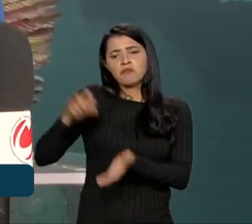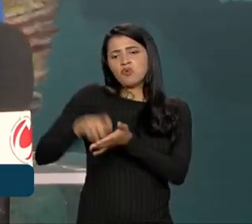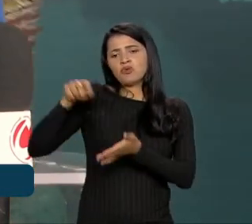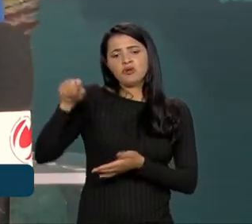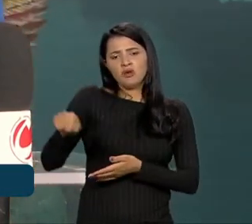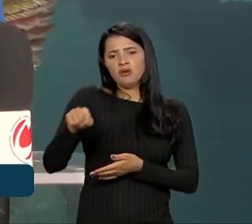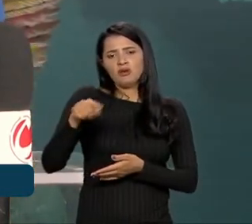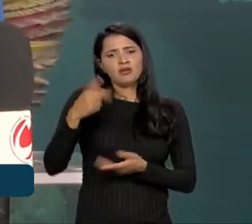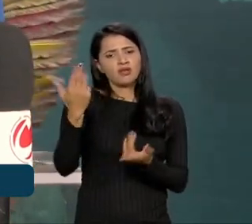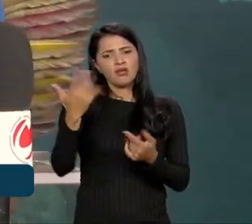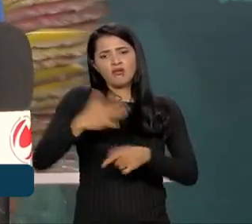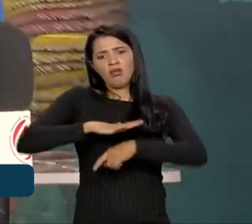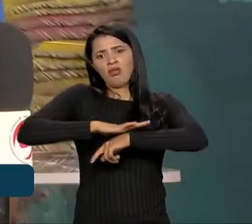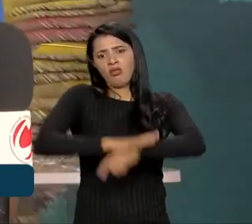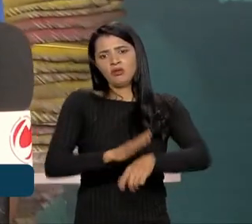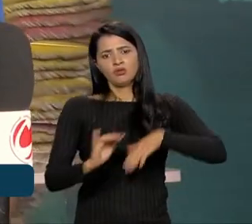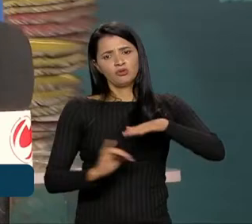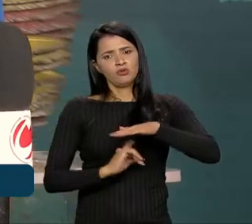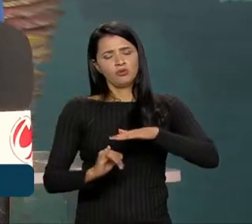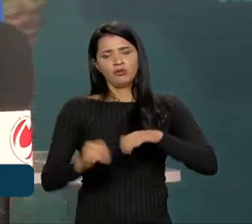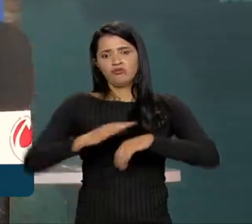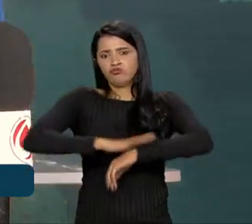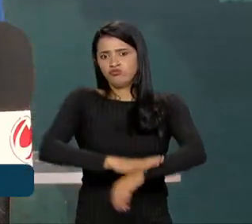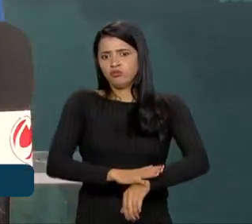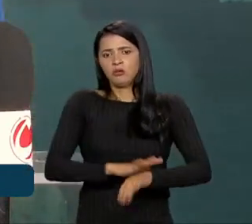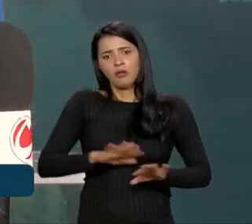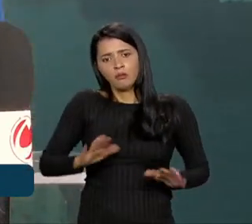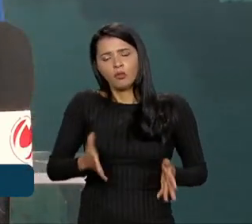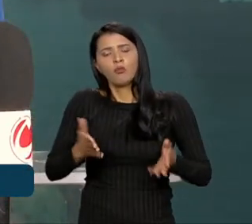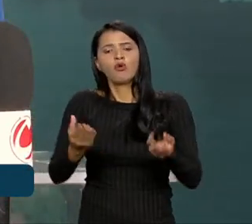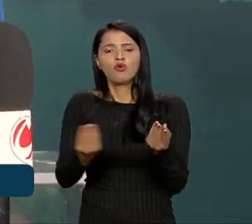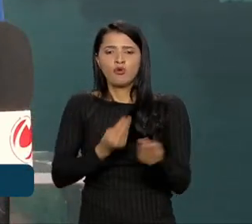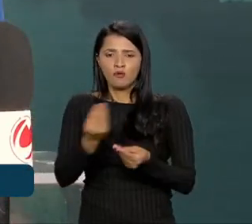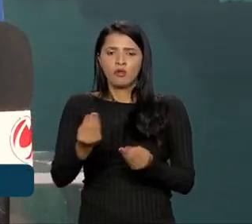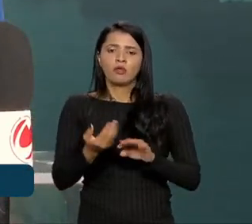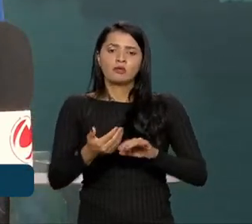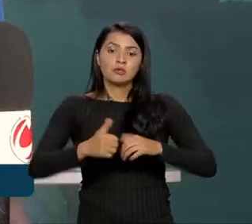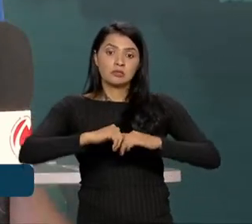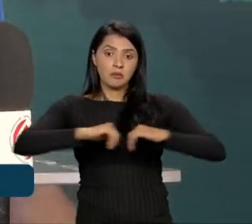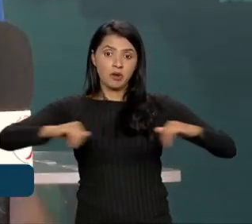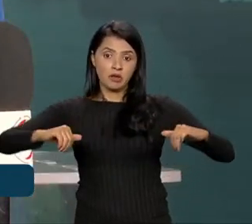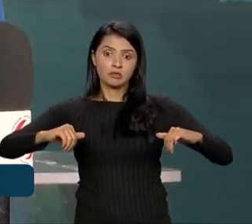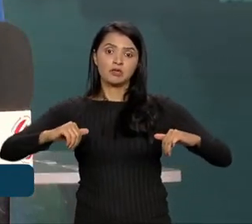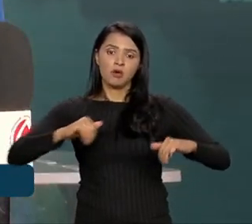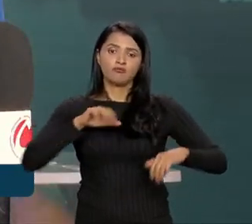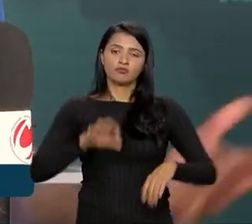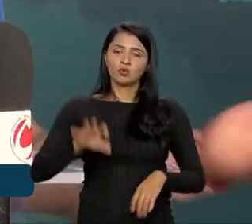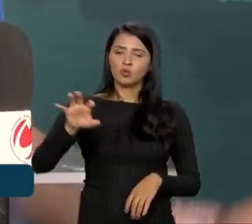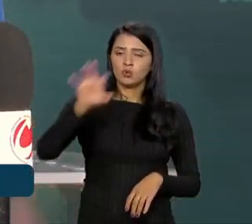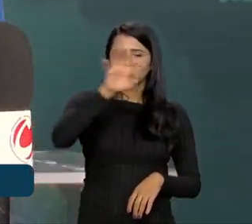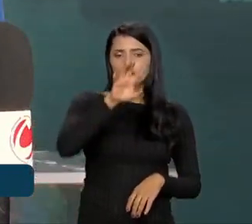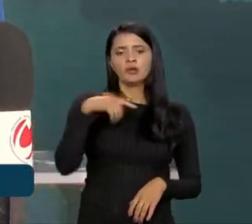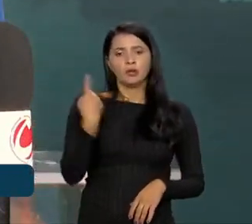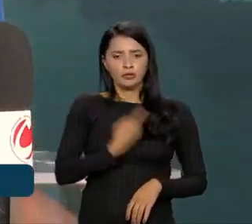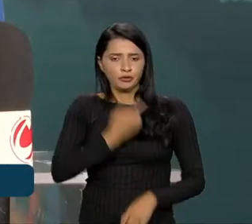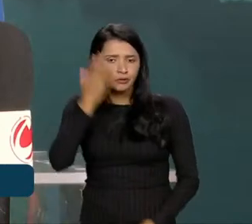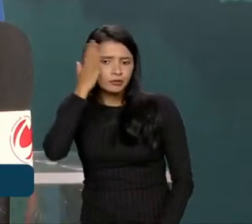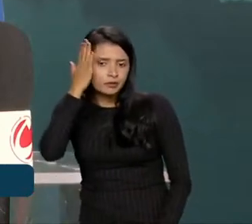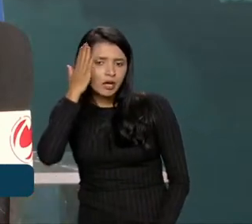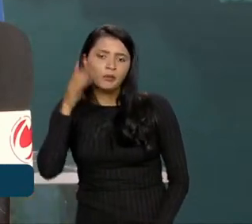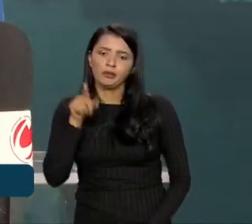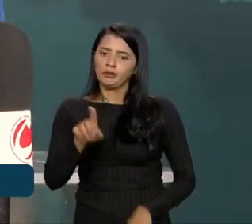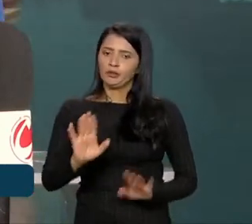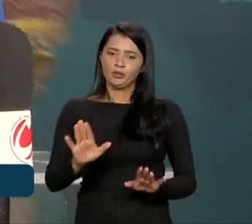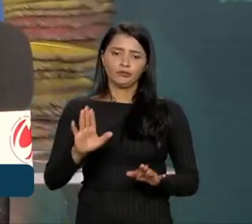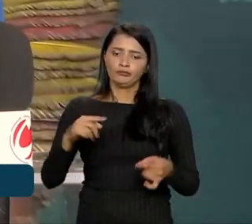isso é um racismo institucionalizado que promove essa separação dos estados e que a gente sabe que isso